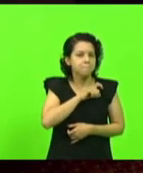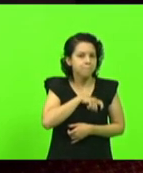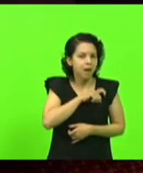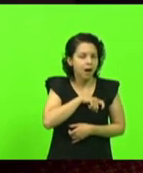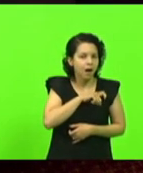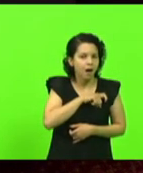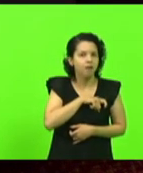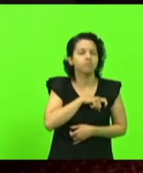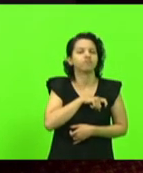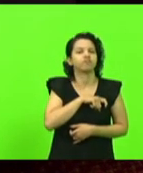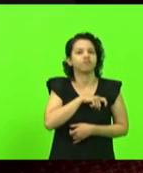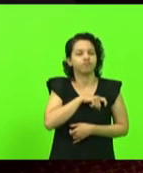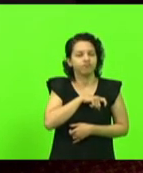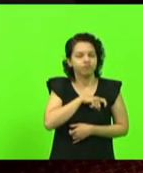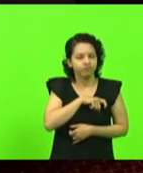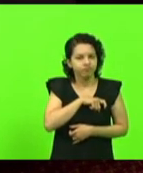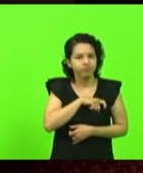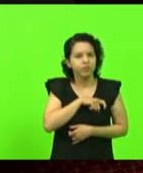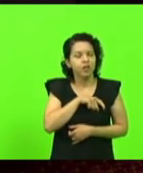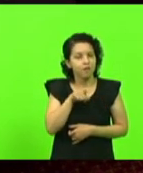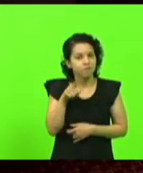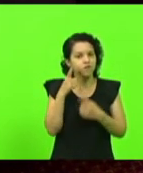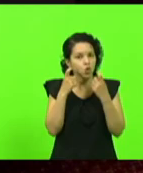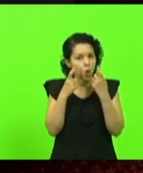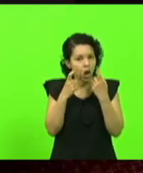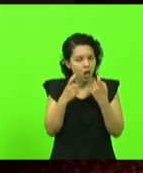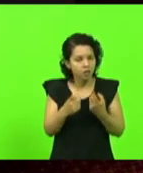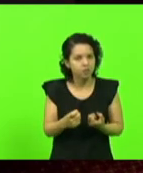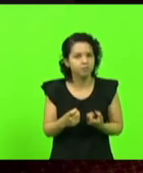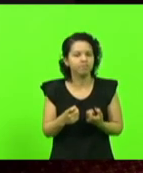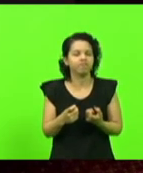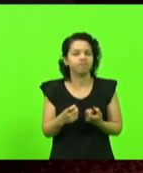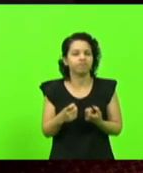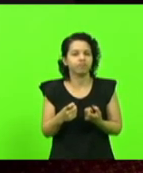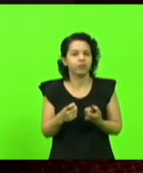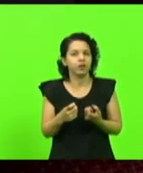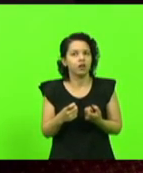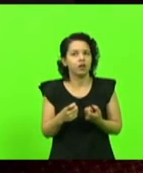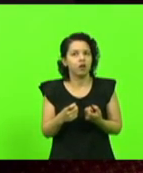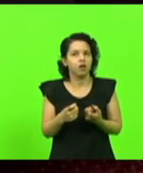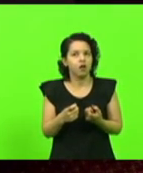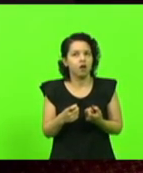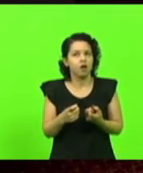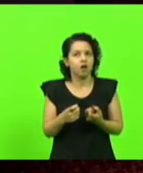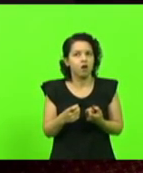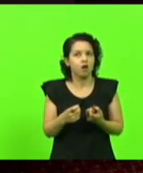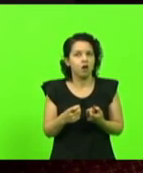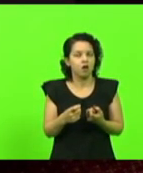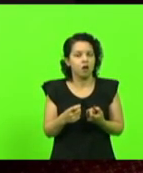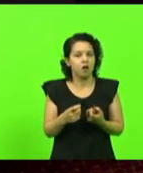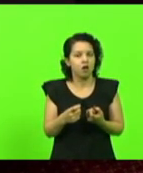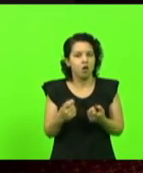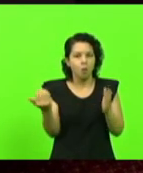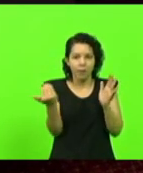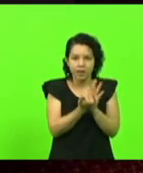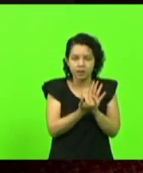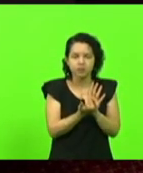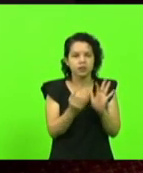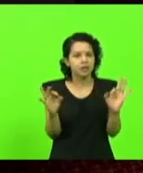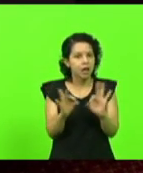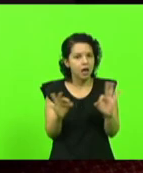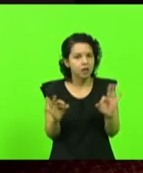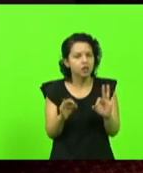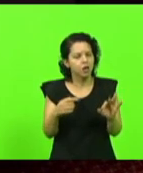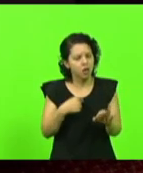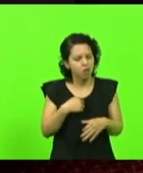dois minutos ela é violenta então que não é cumprido isso me revolta e nós temos que ir